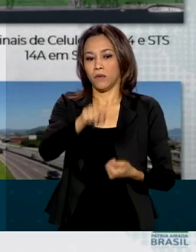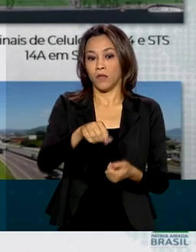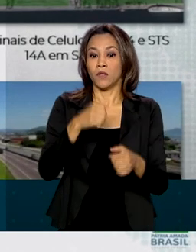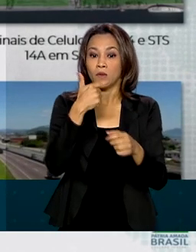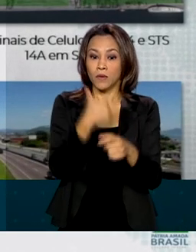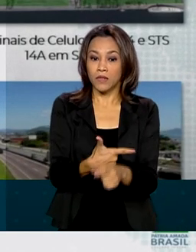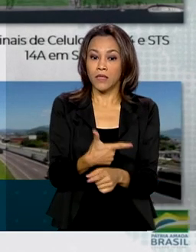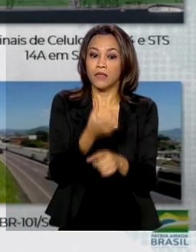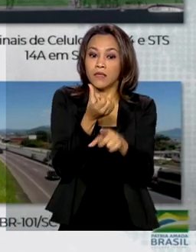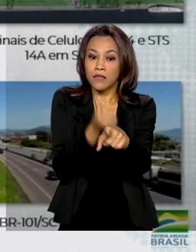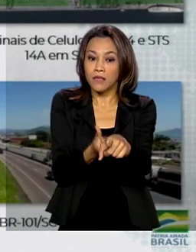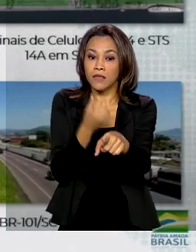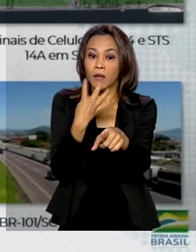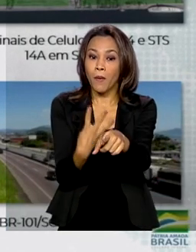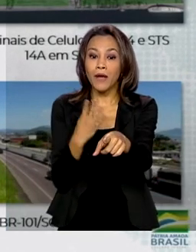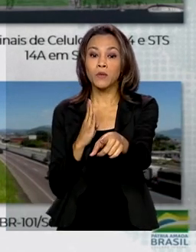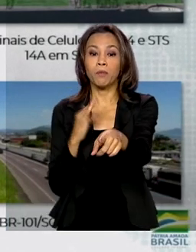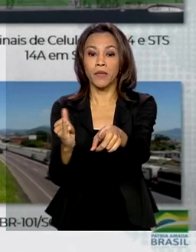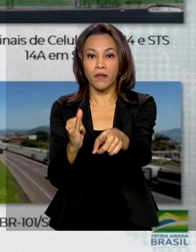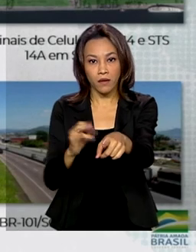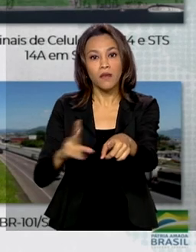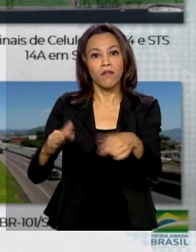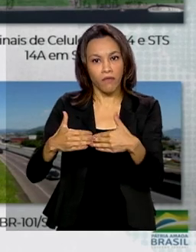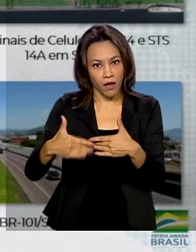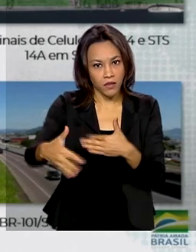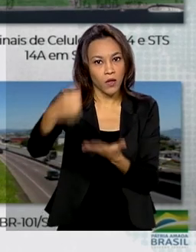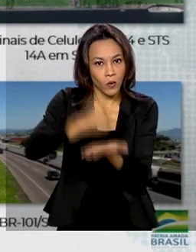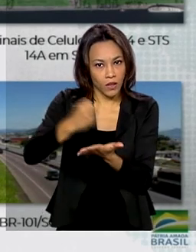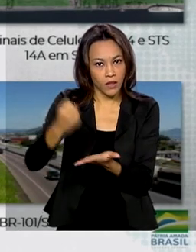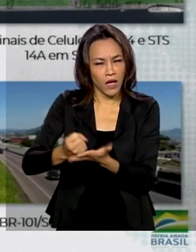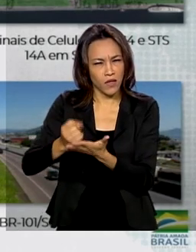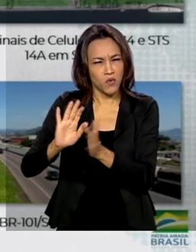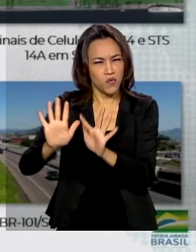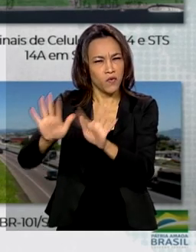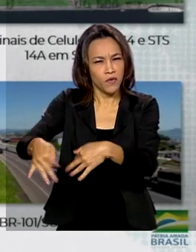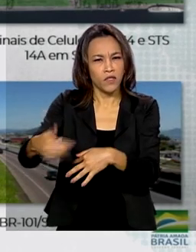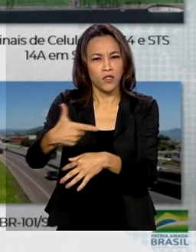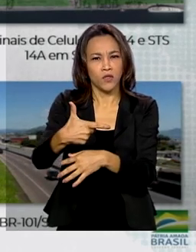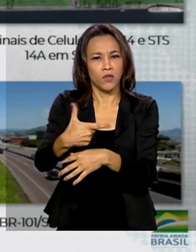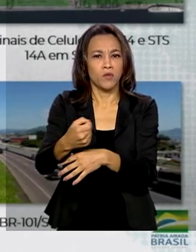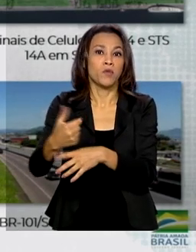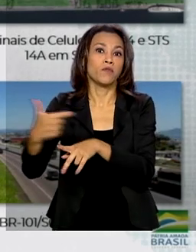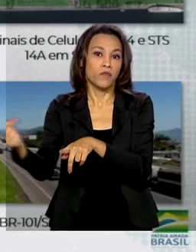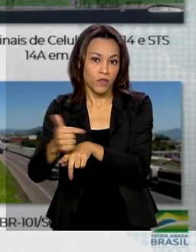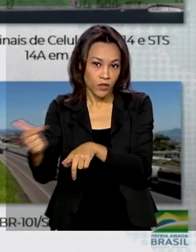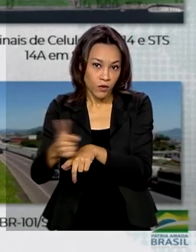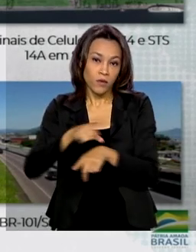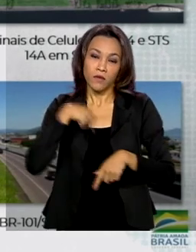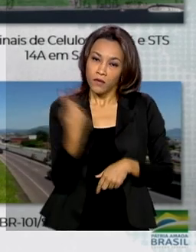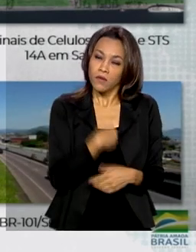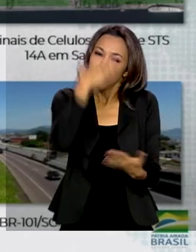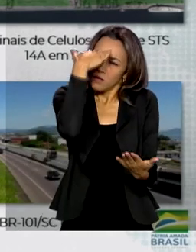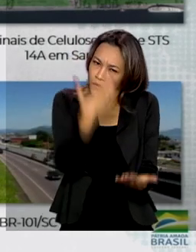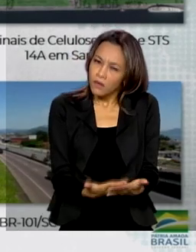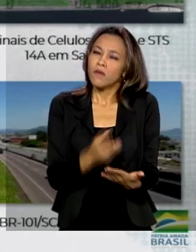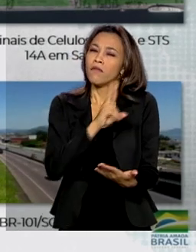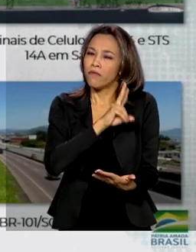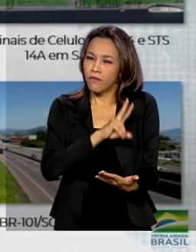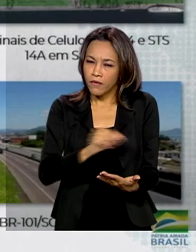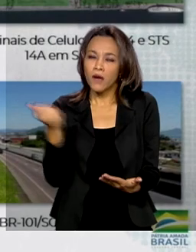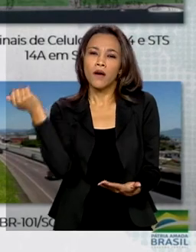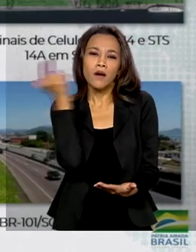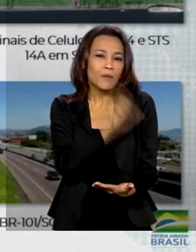bilhões que serão contratados até o final de 2022. E temos uma confiança absoluta que nós vamos conseguir entregar